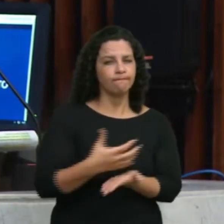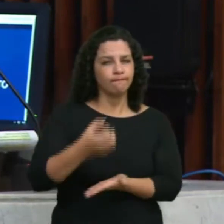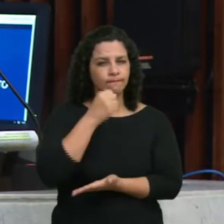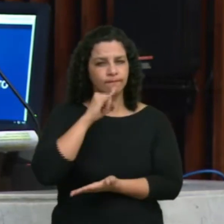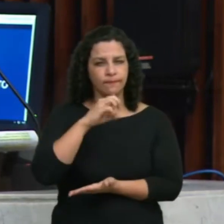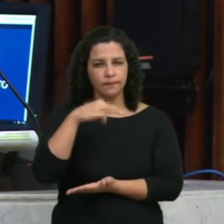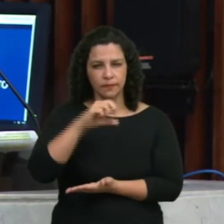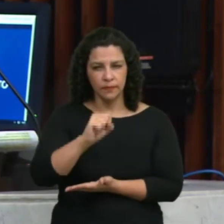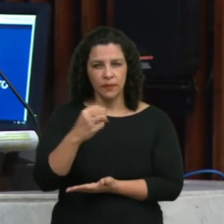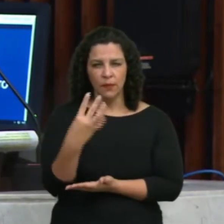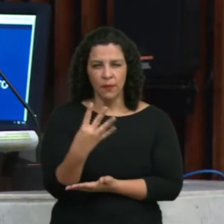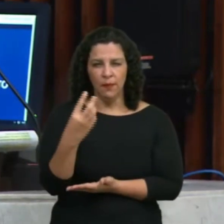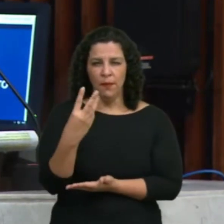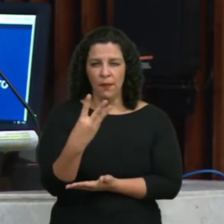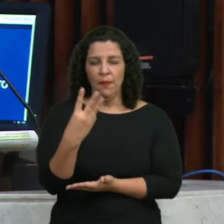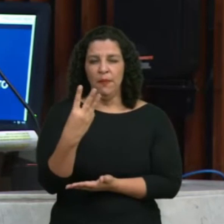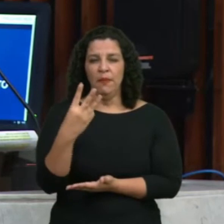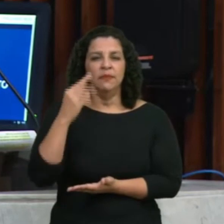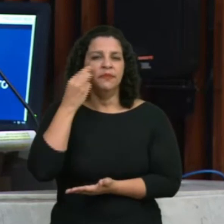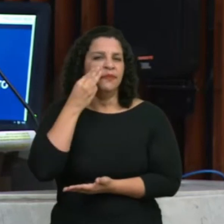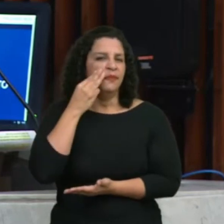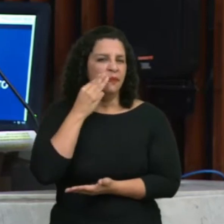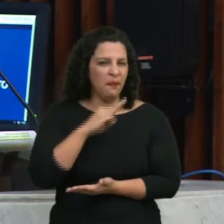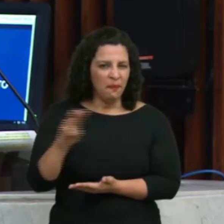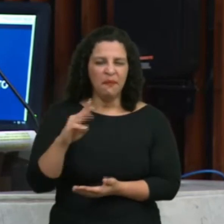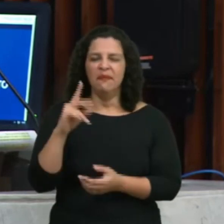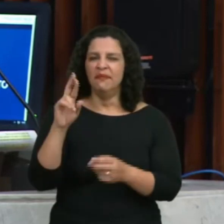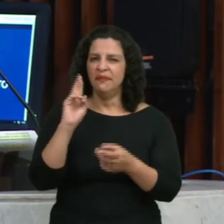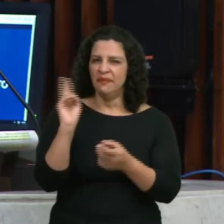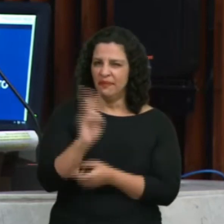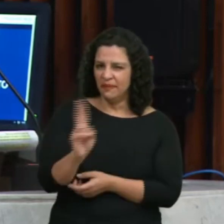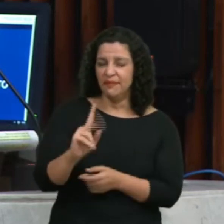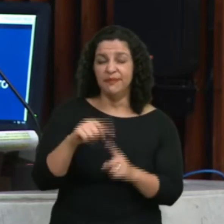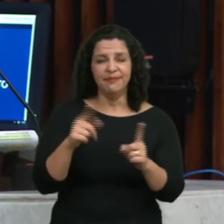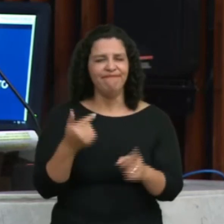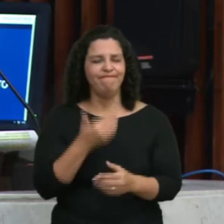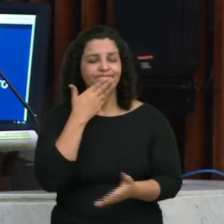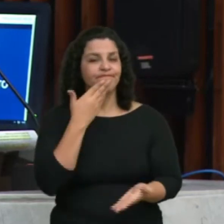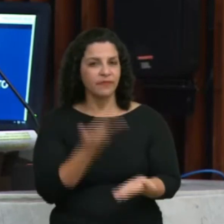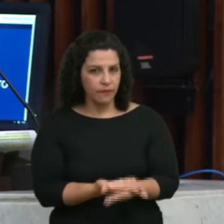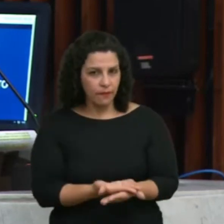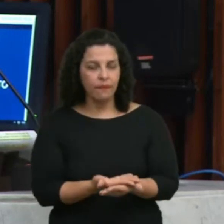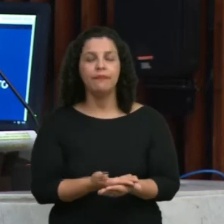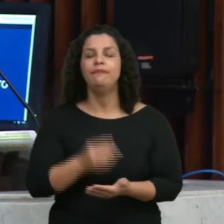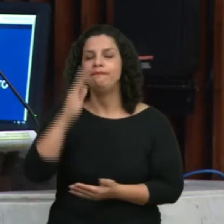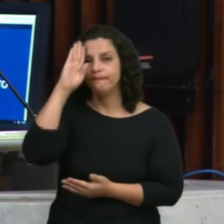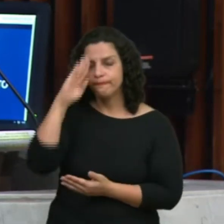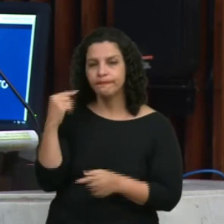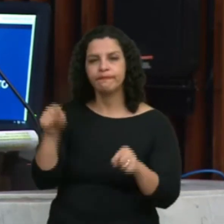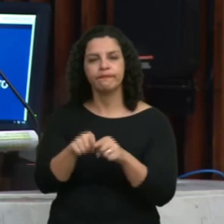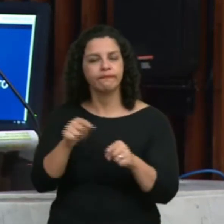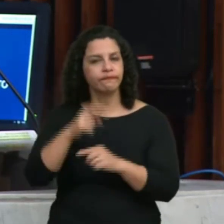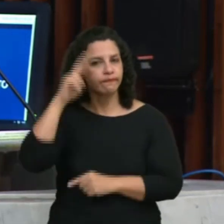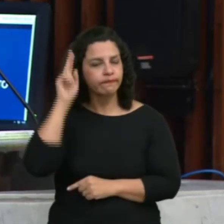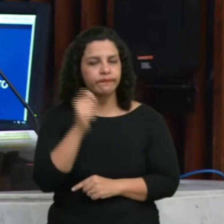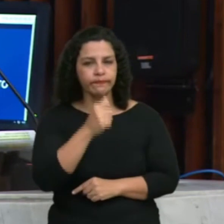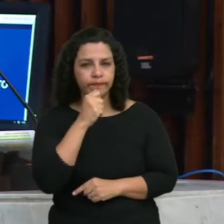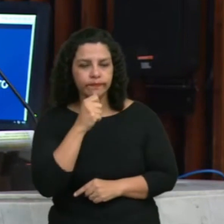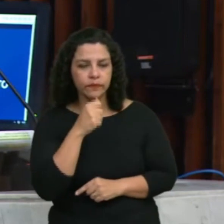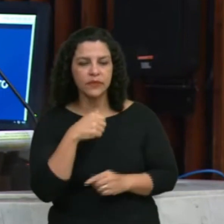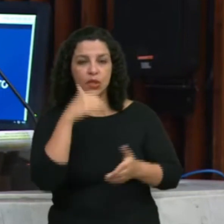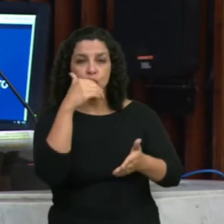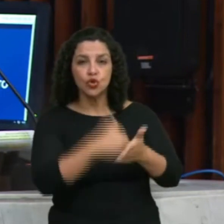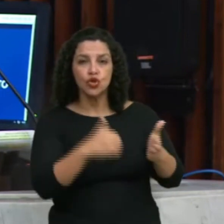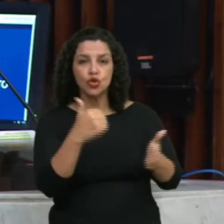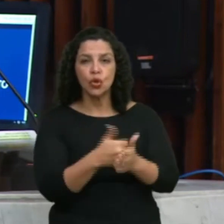de 43 bilhões de reais. Mas, pasme, deputada Luciana, deputado Atenor, deputado Maurício, a renúncia é de